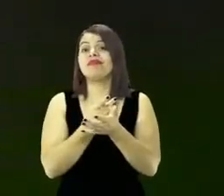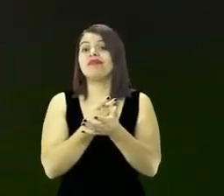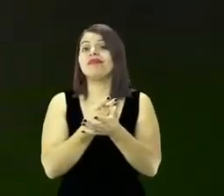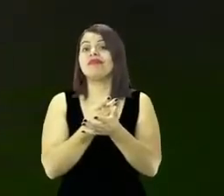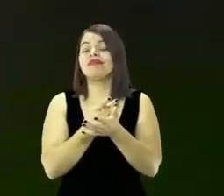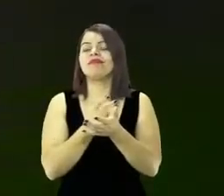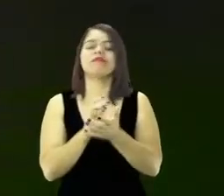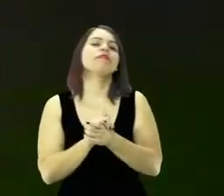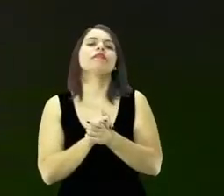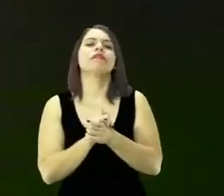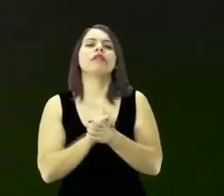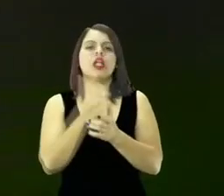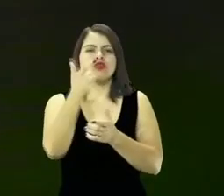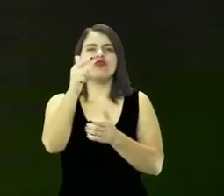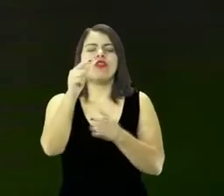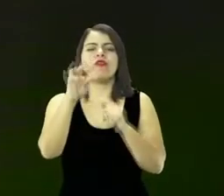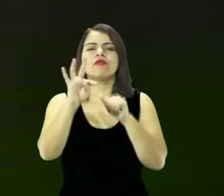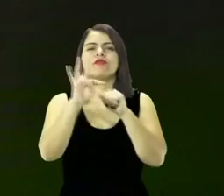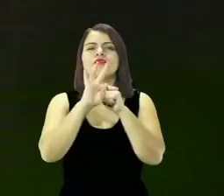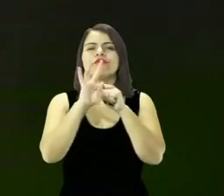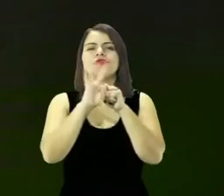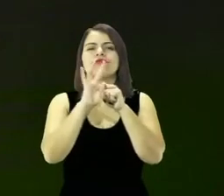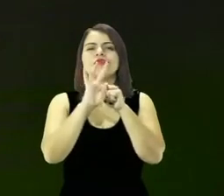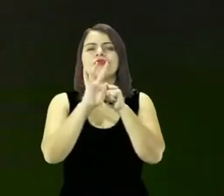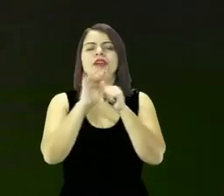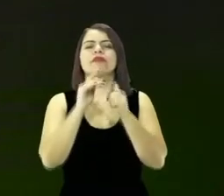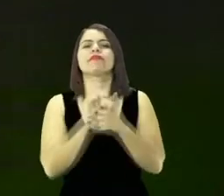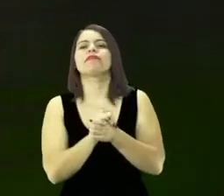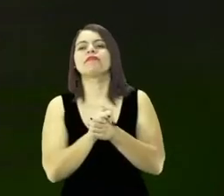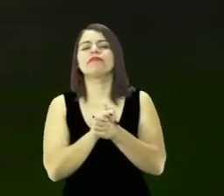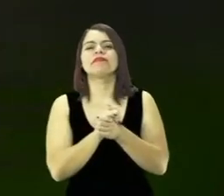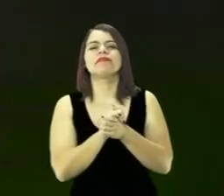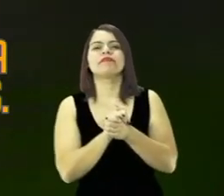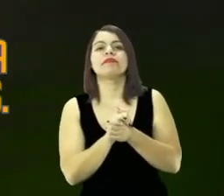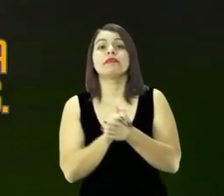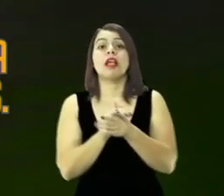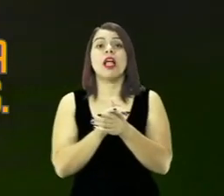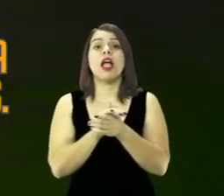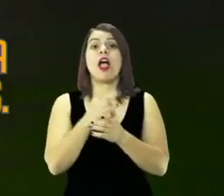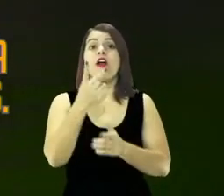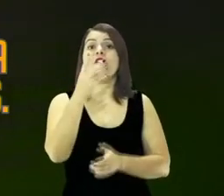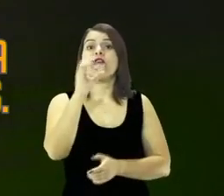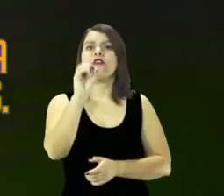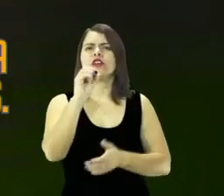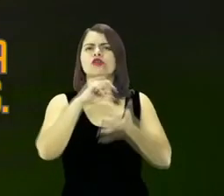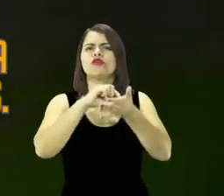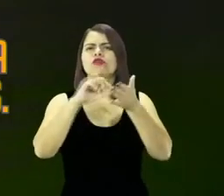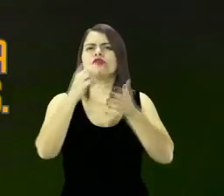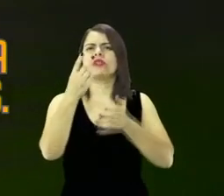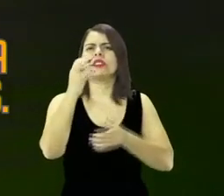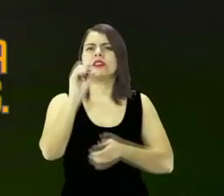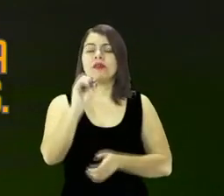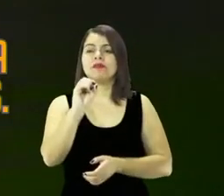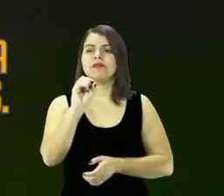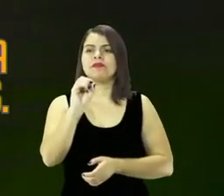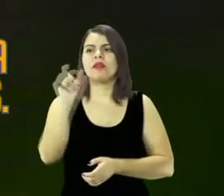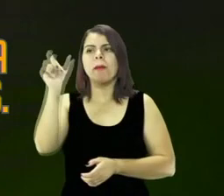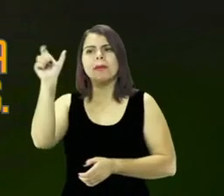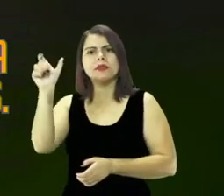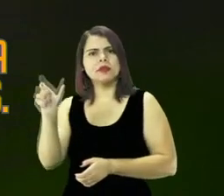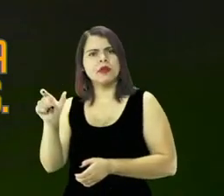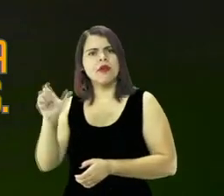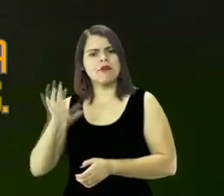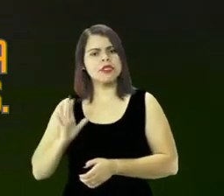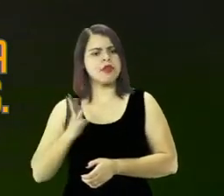coloca para mim de novo o versículo por favor eu quero enfatizar essa parte do versículo 20 por favor salvará a vida dessa